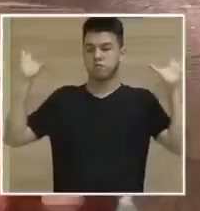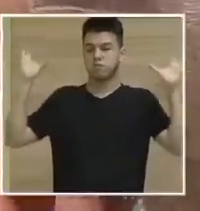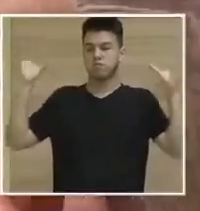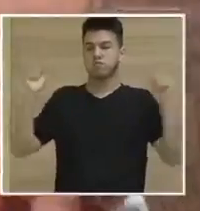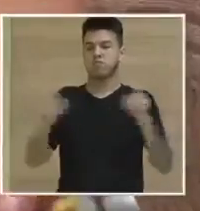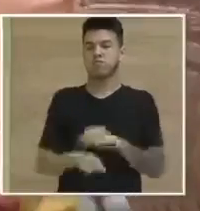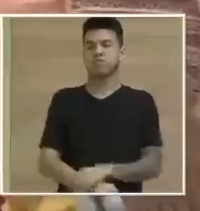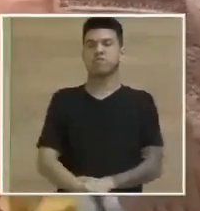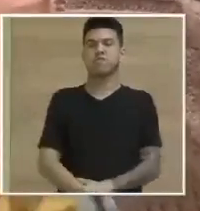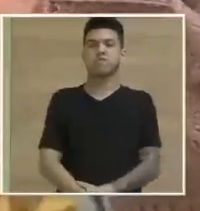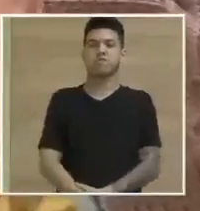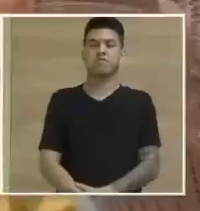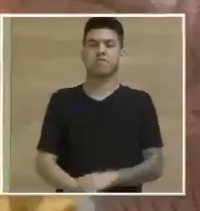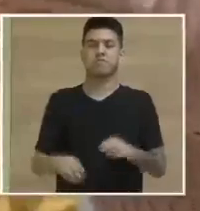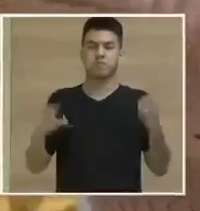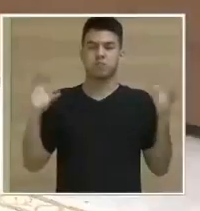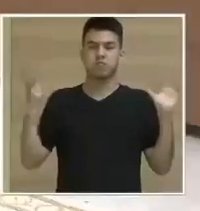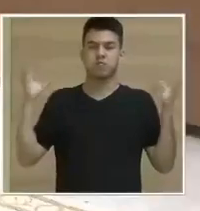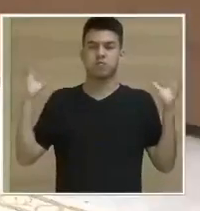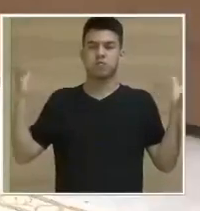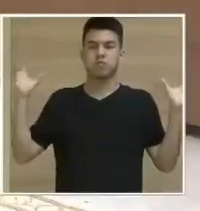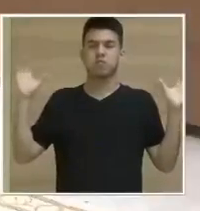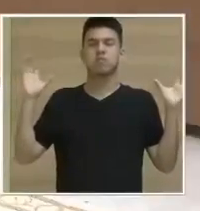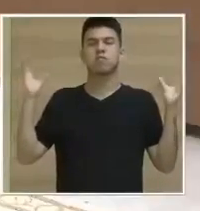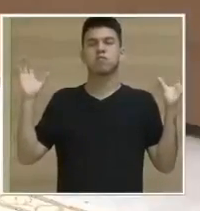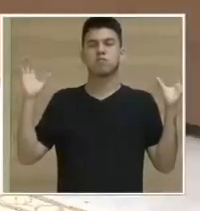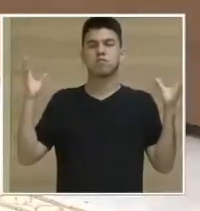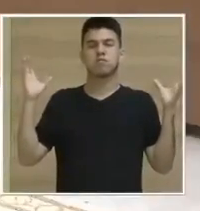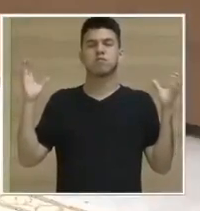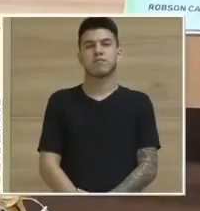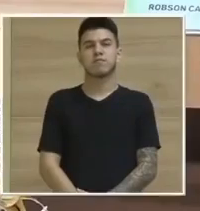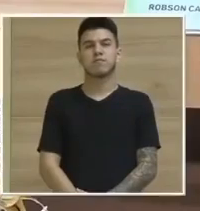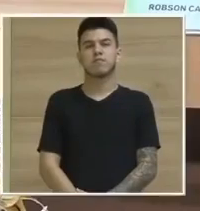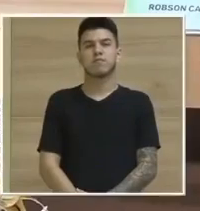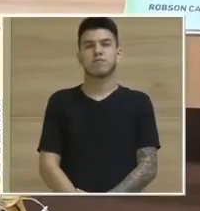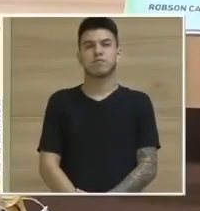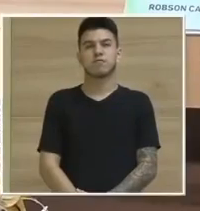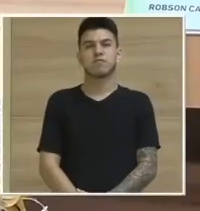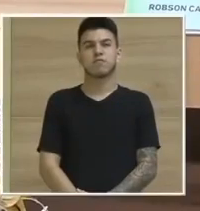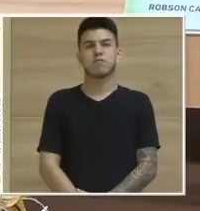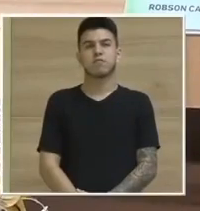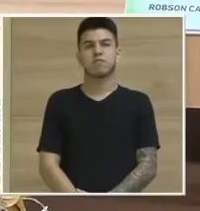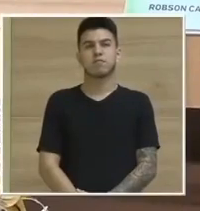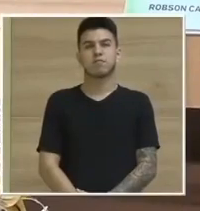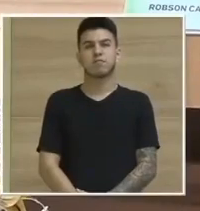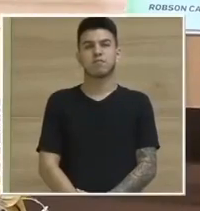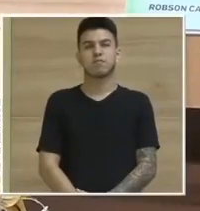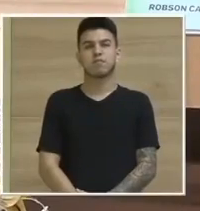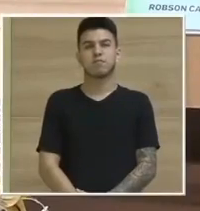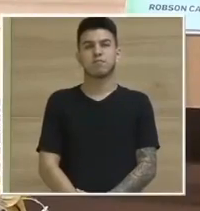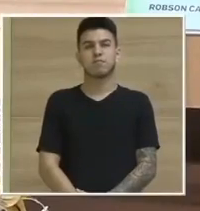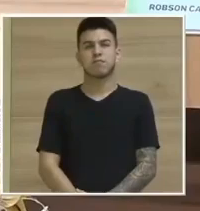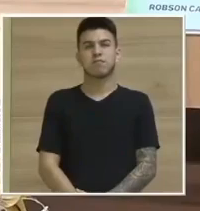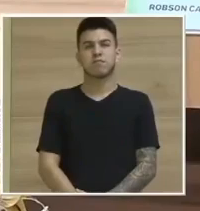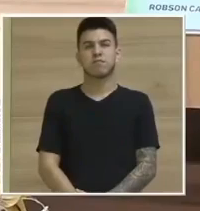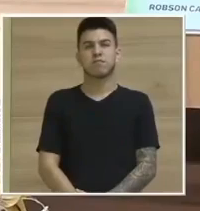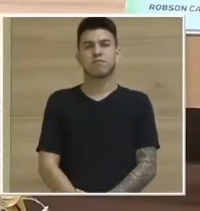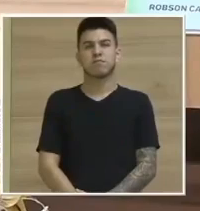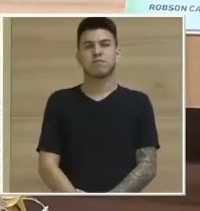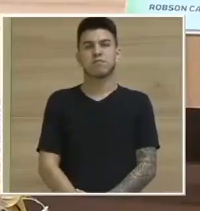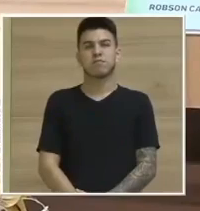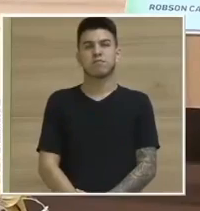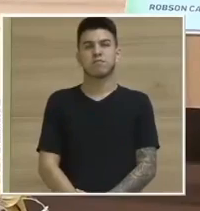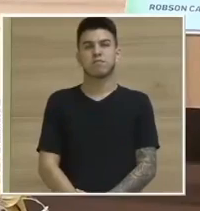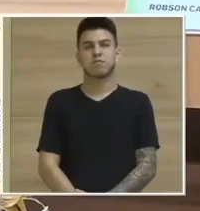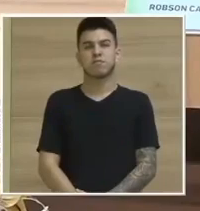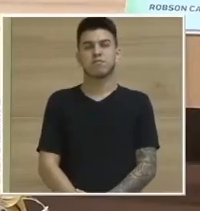de Pato Branco, onde além de exercer o trabalho que era sua atribuição, pesquisou e fez um profundo resgate histórico sobre